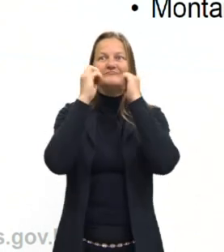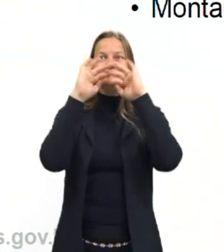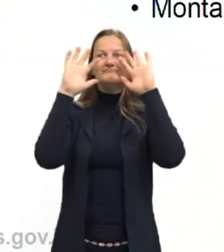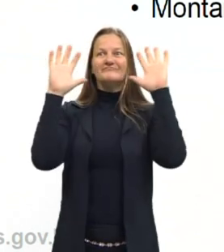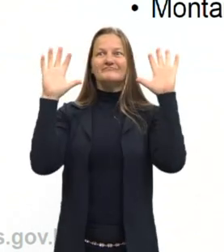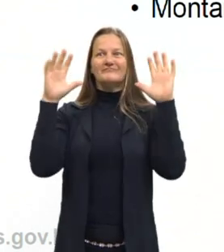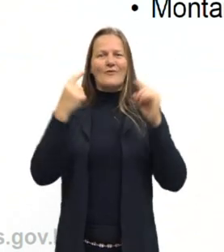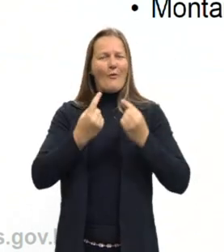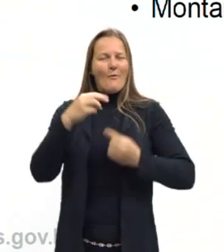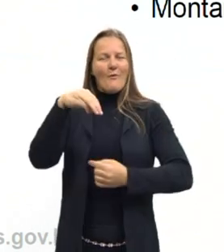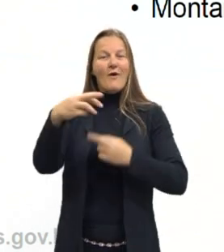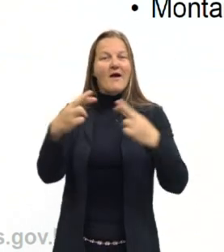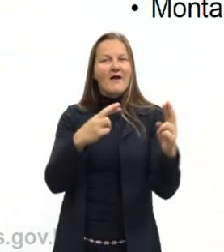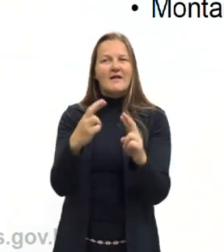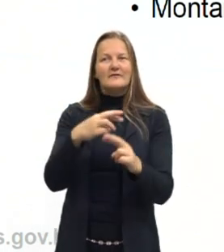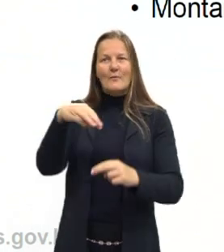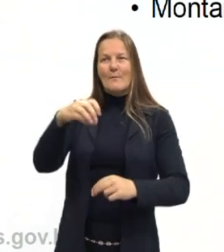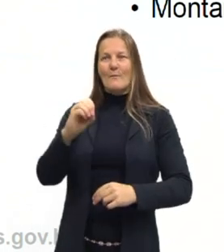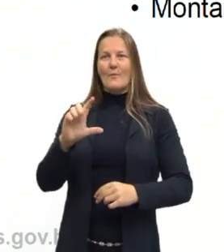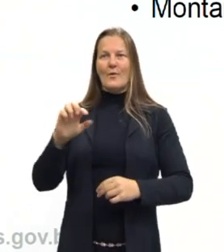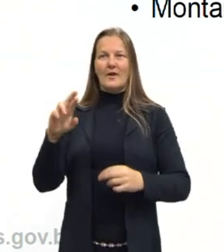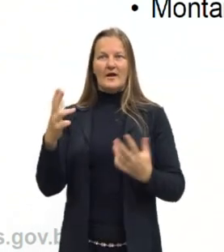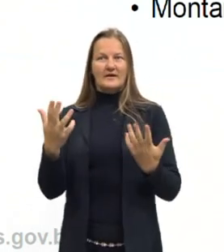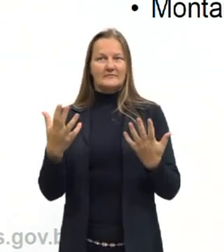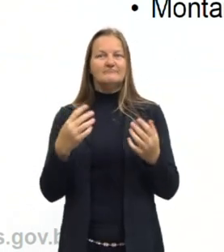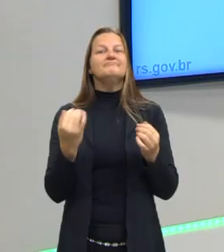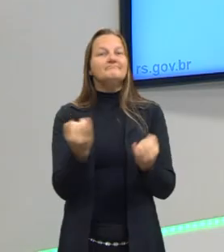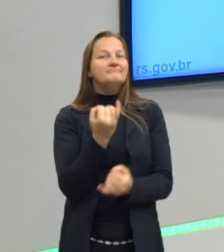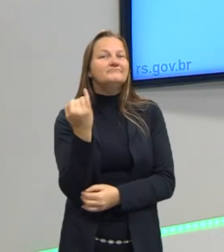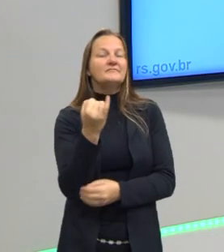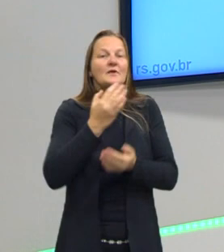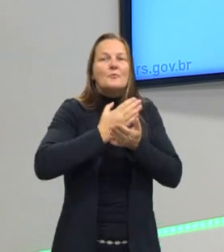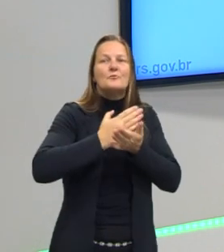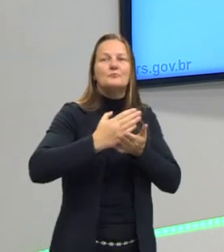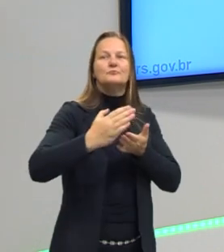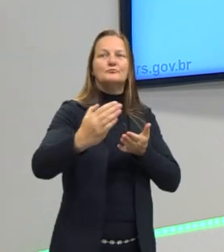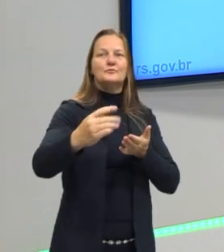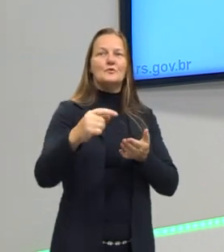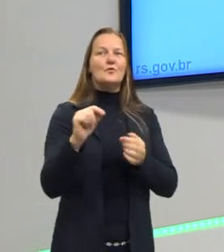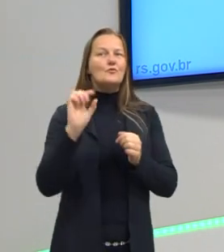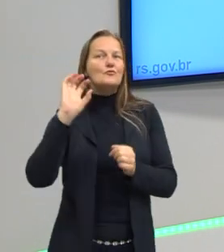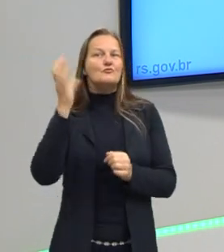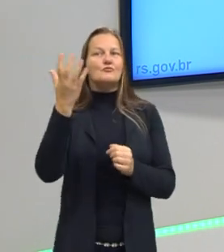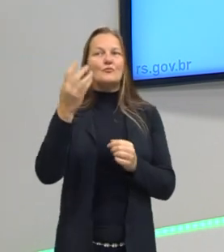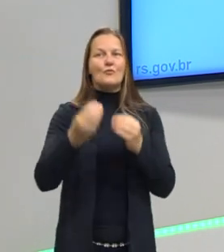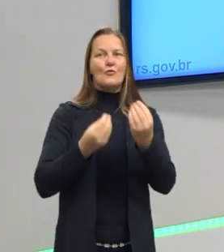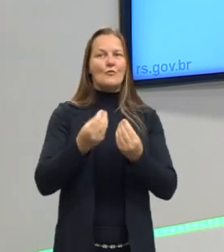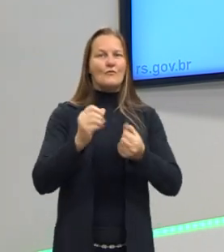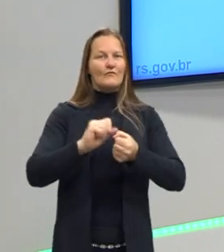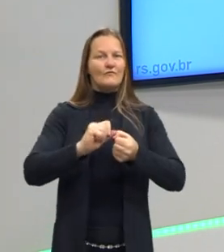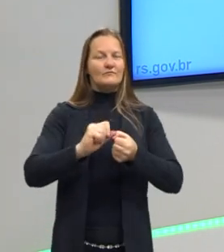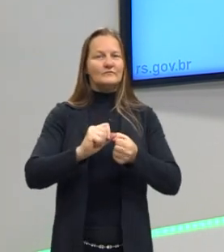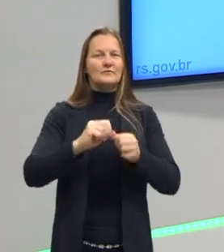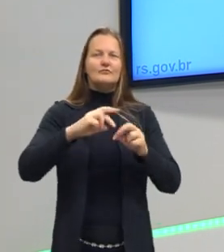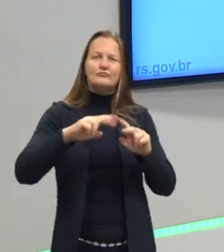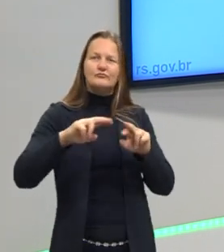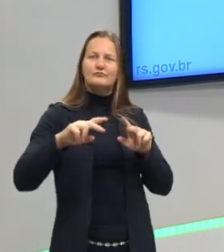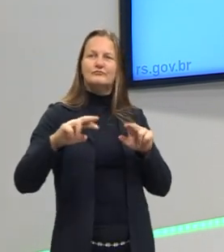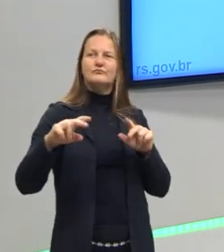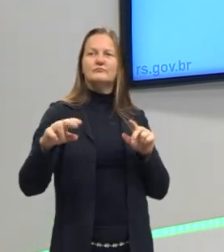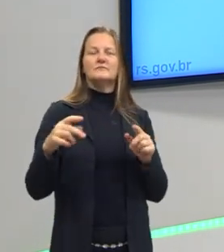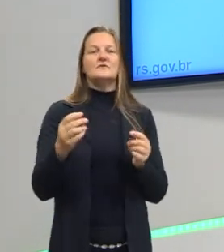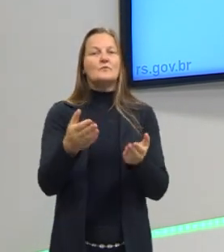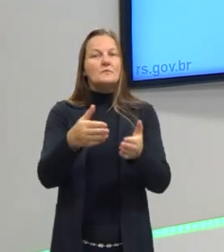da minha equação química. E, a partir daí, consigo resolver a variável solicitada.